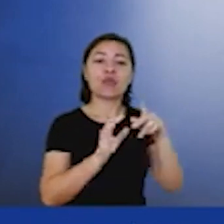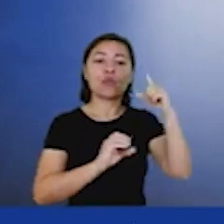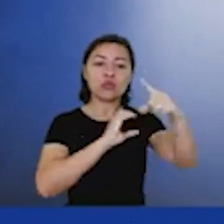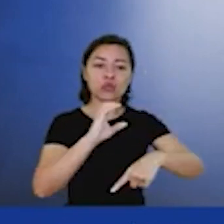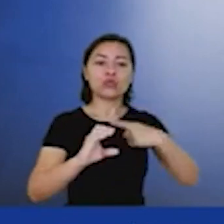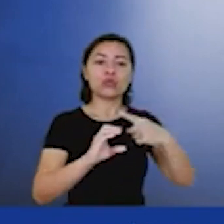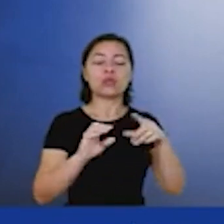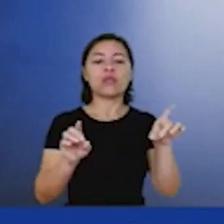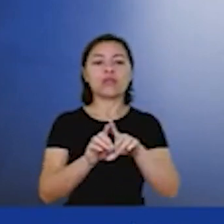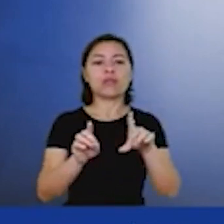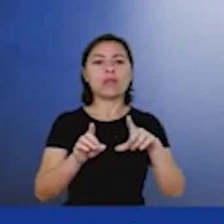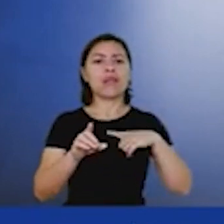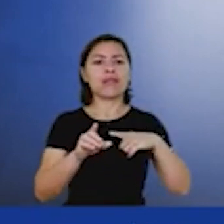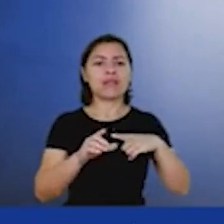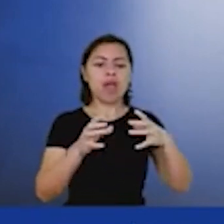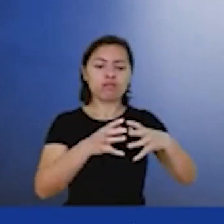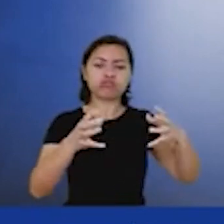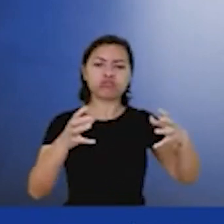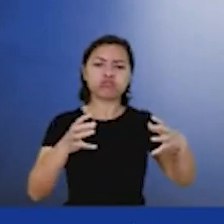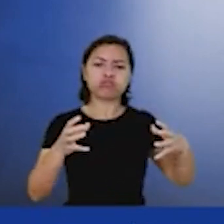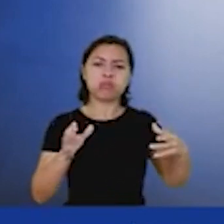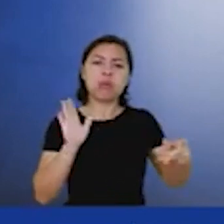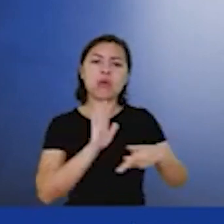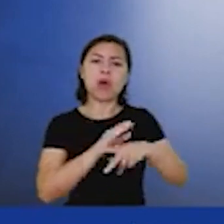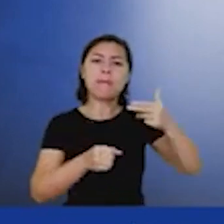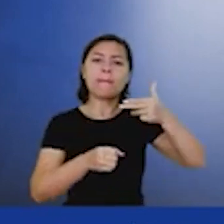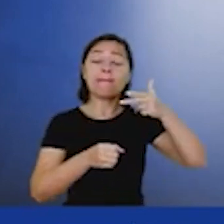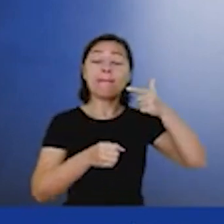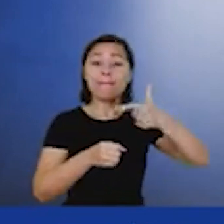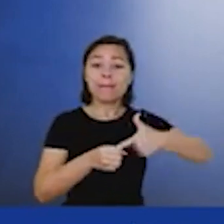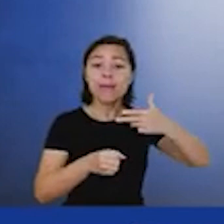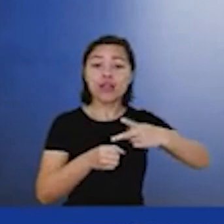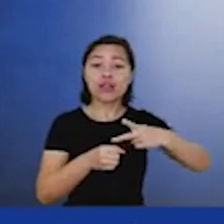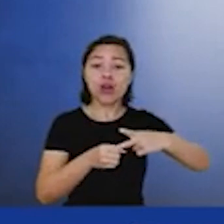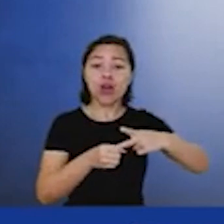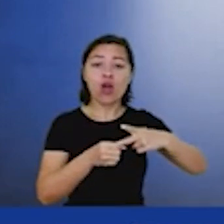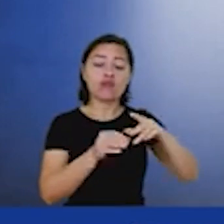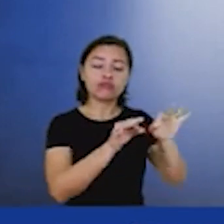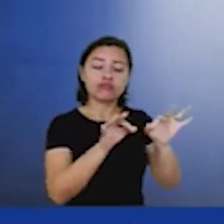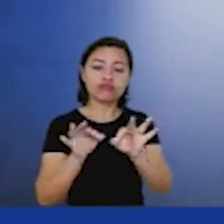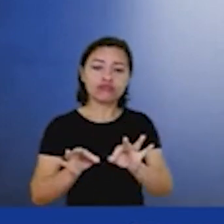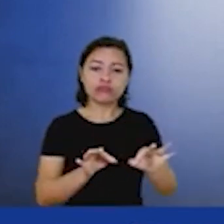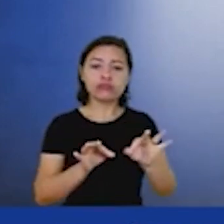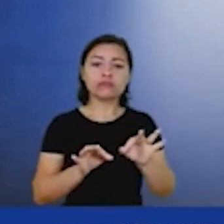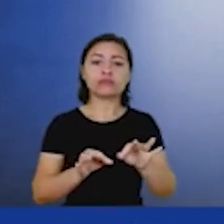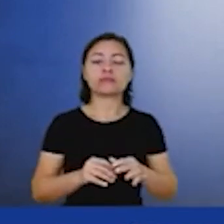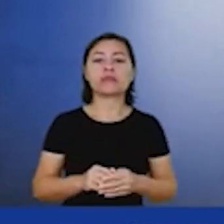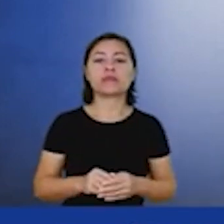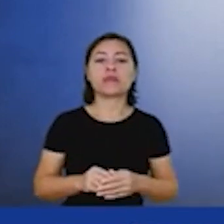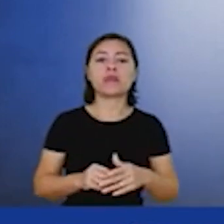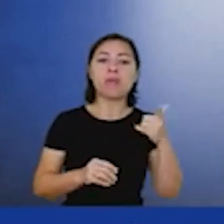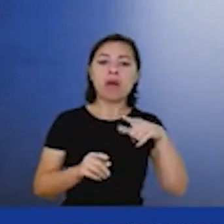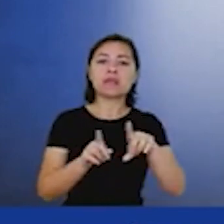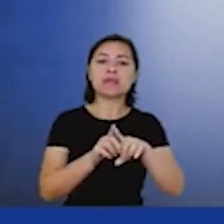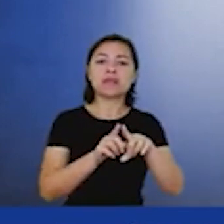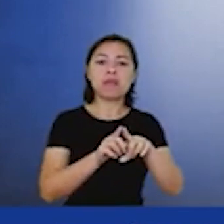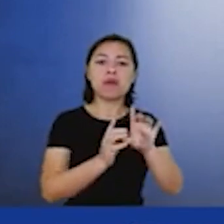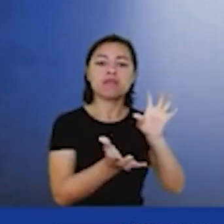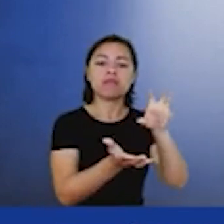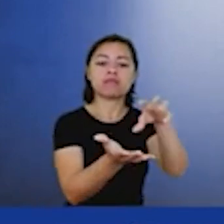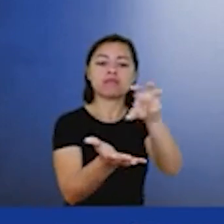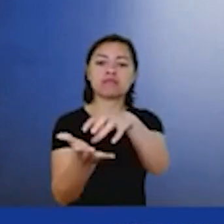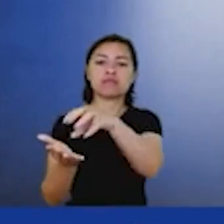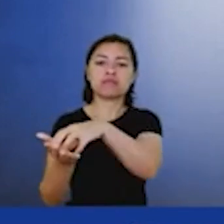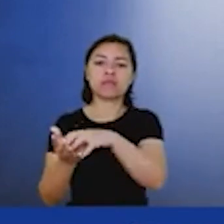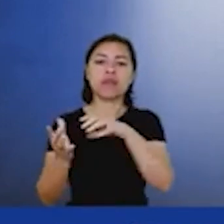entrega de derivados de petróleo, e também tem grupos de instalação de turbinas eólicas